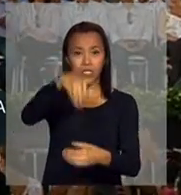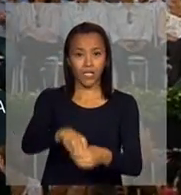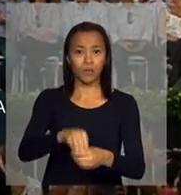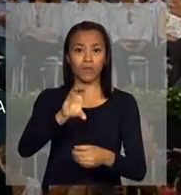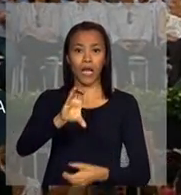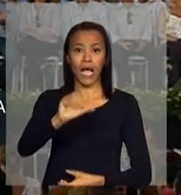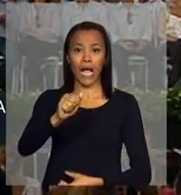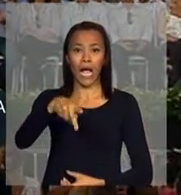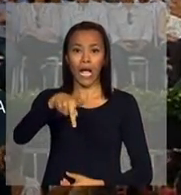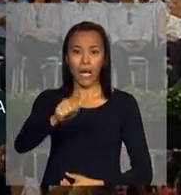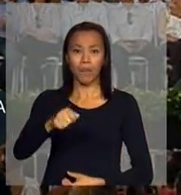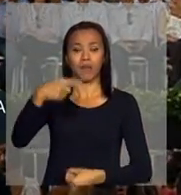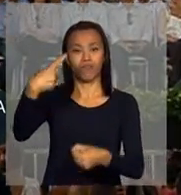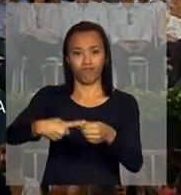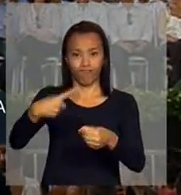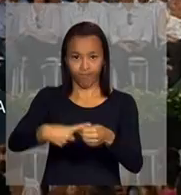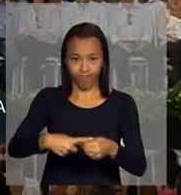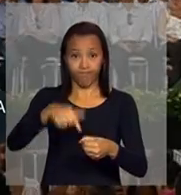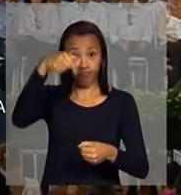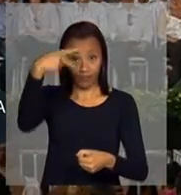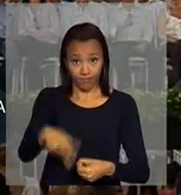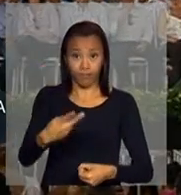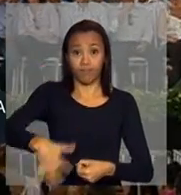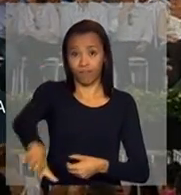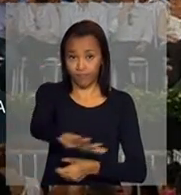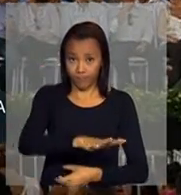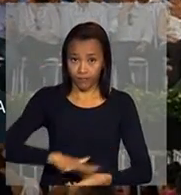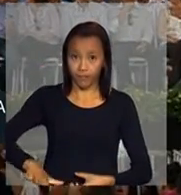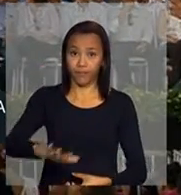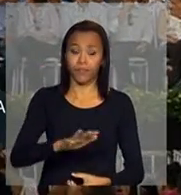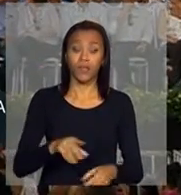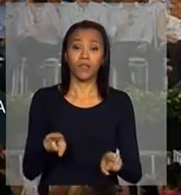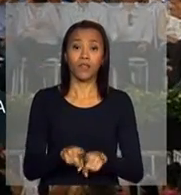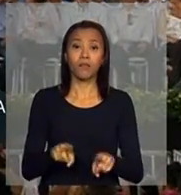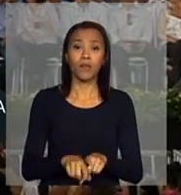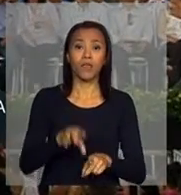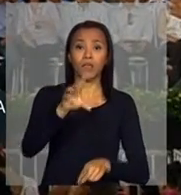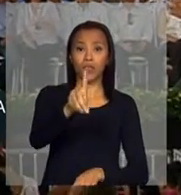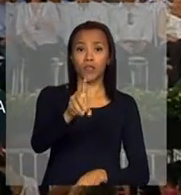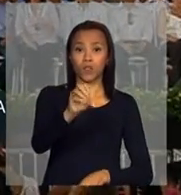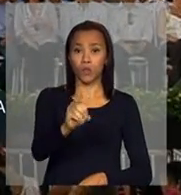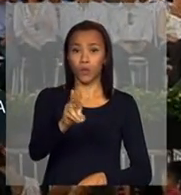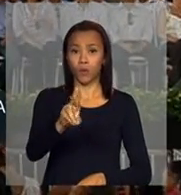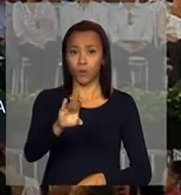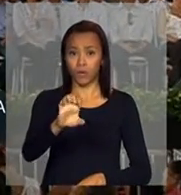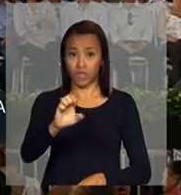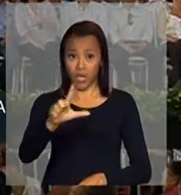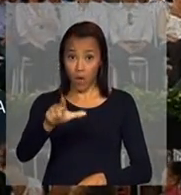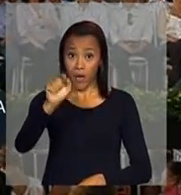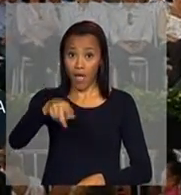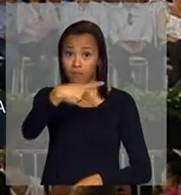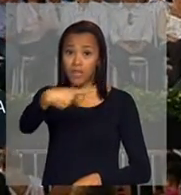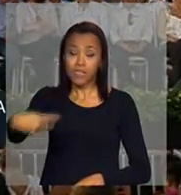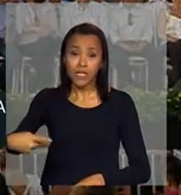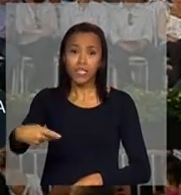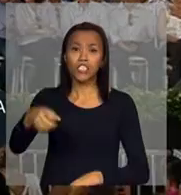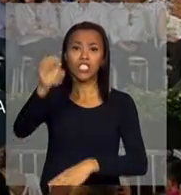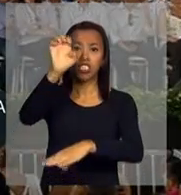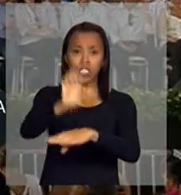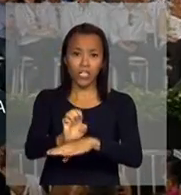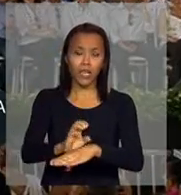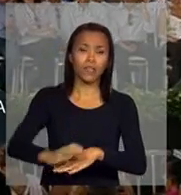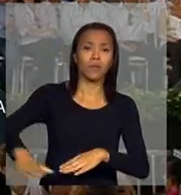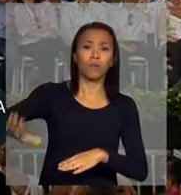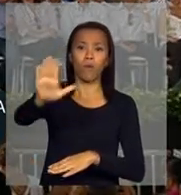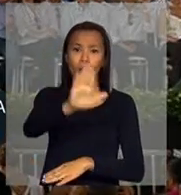de Serra Talhada. O Doriel Barros, presidente estadual da Federação dos